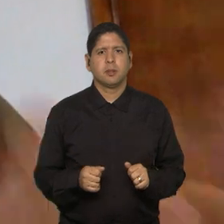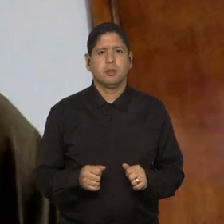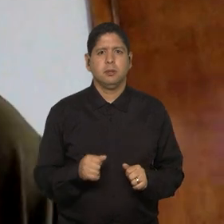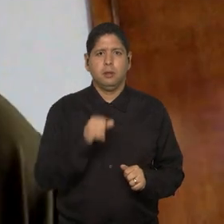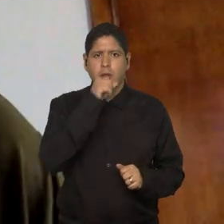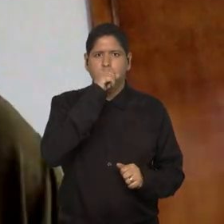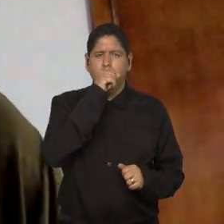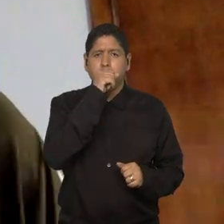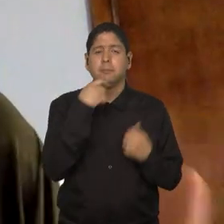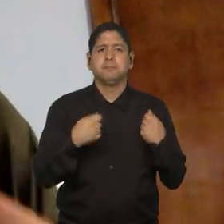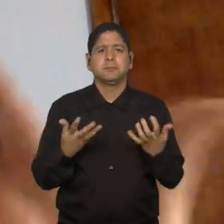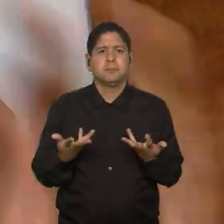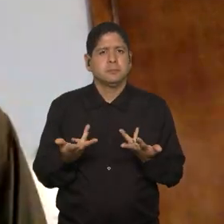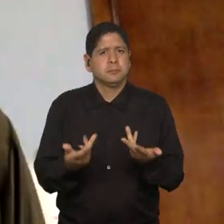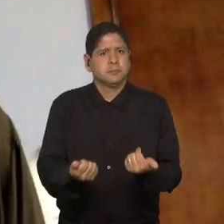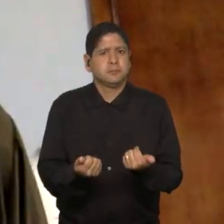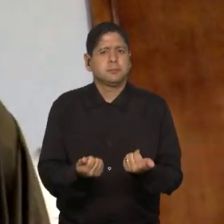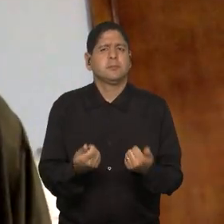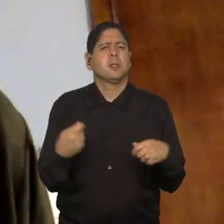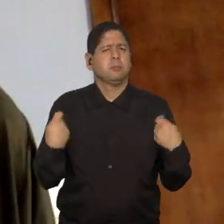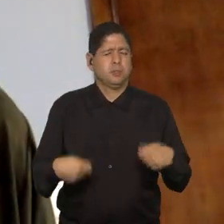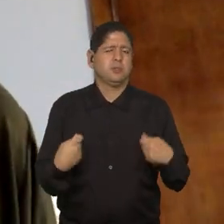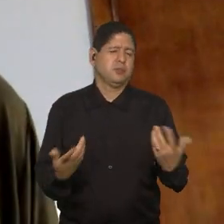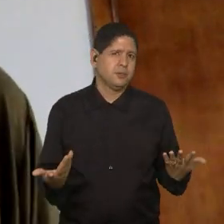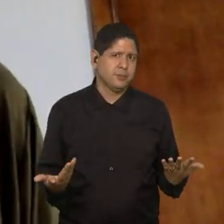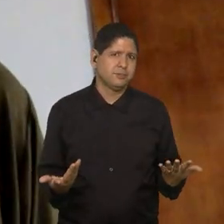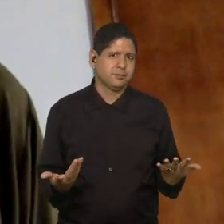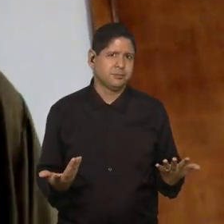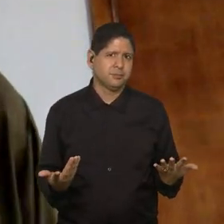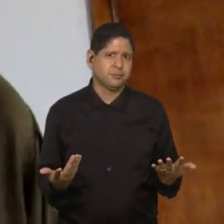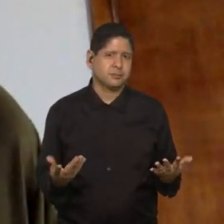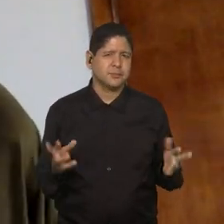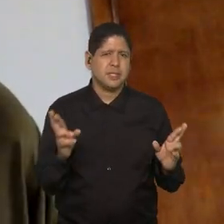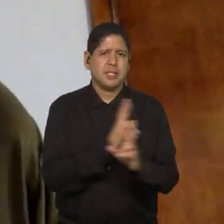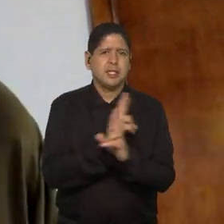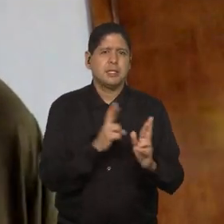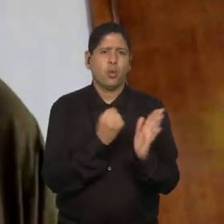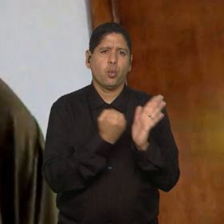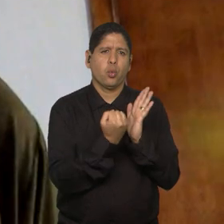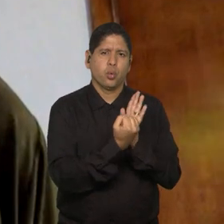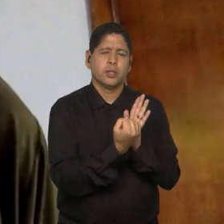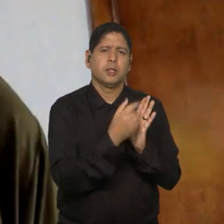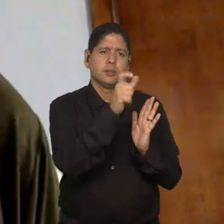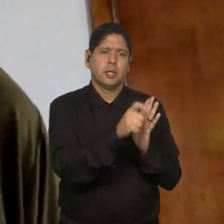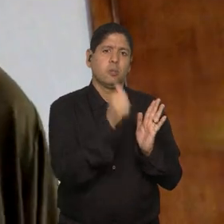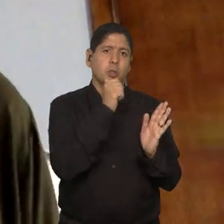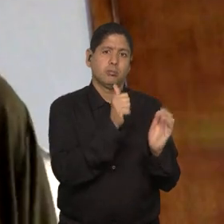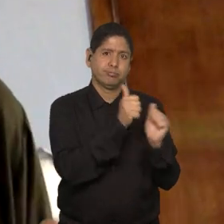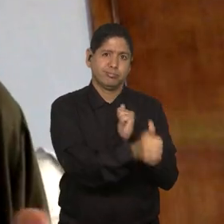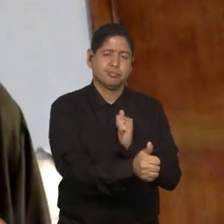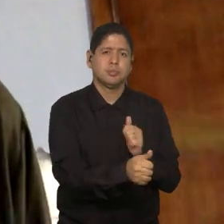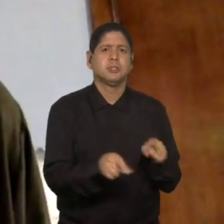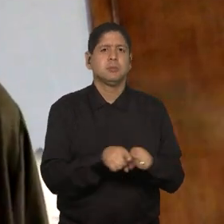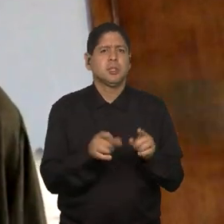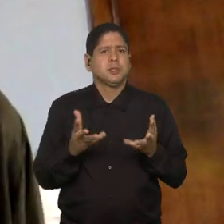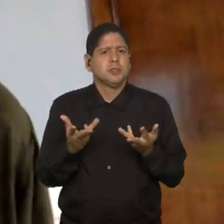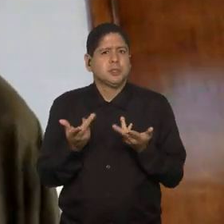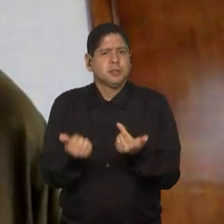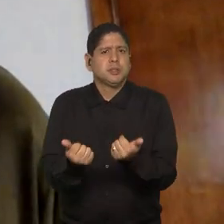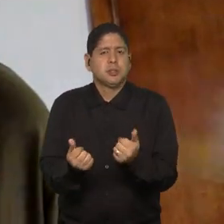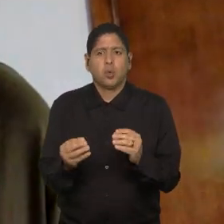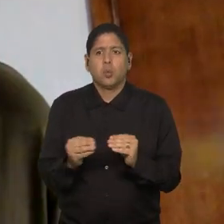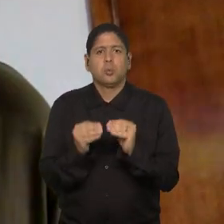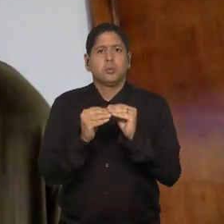mas é preciso qualificar isso. É preciso qualificar a relação de contrato dessas jogadoras, é preciso qualificar a